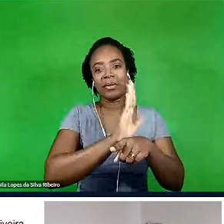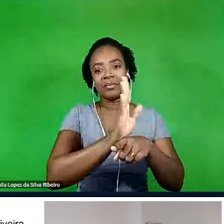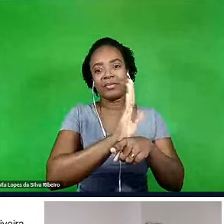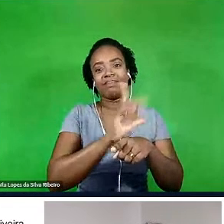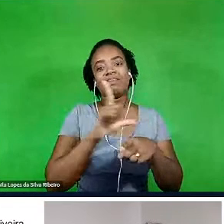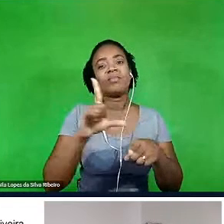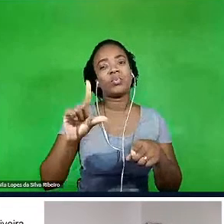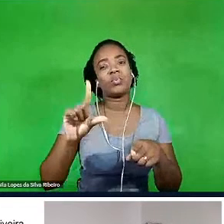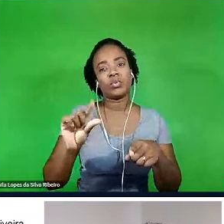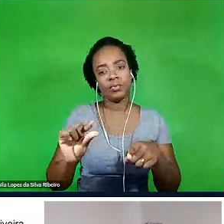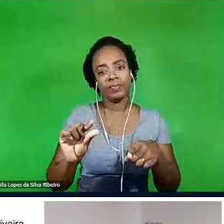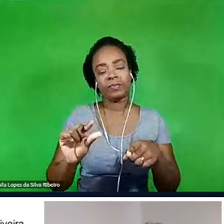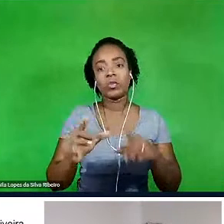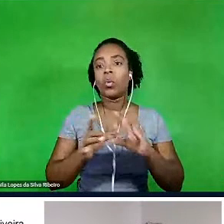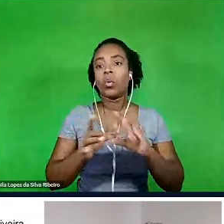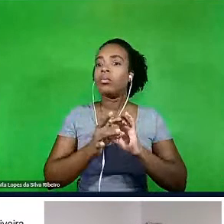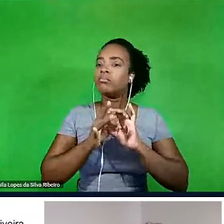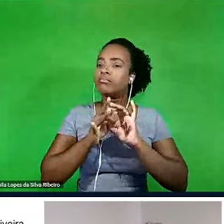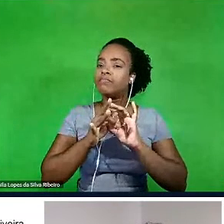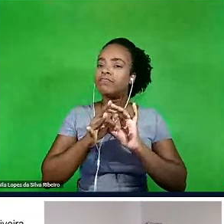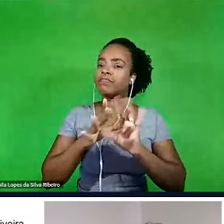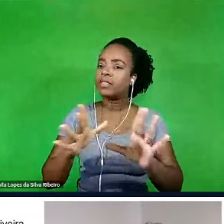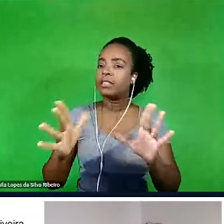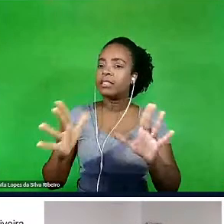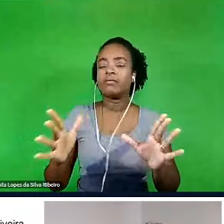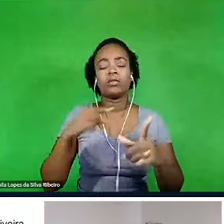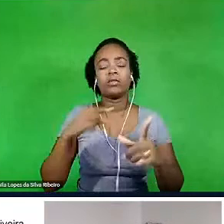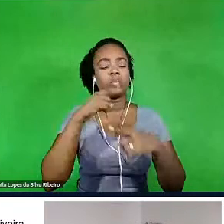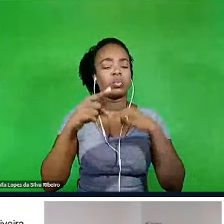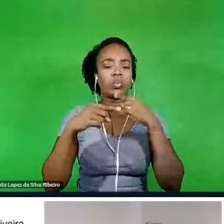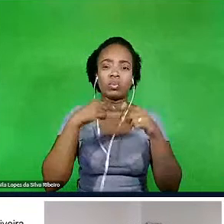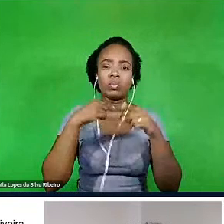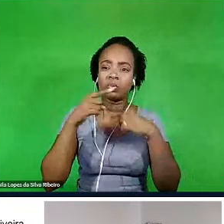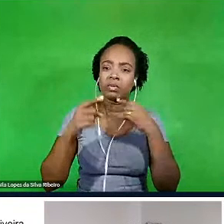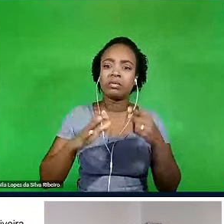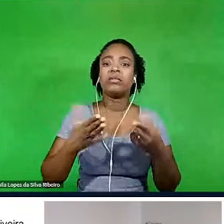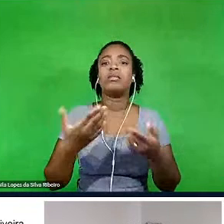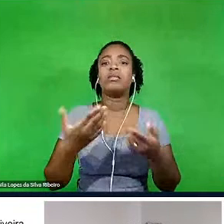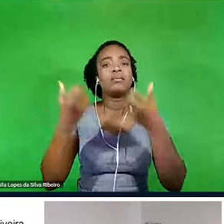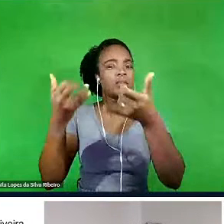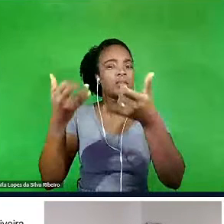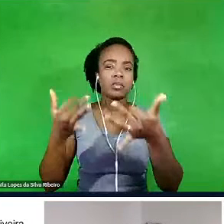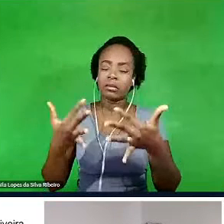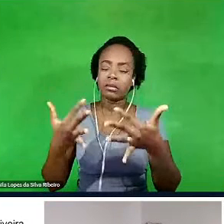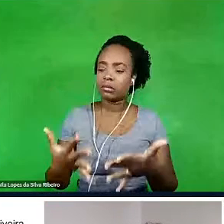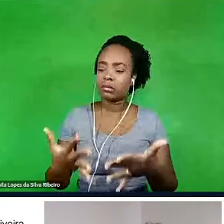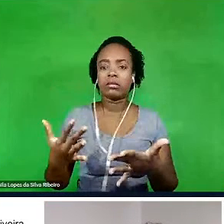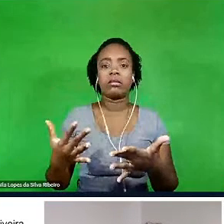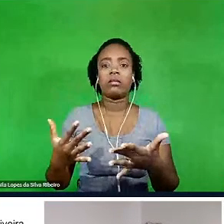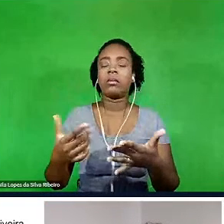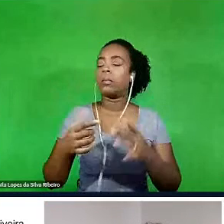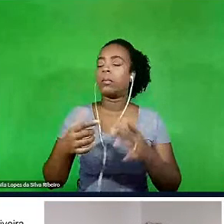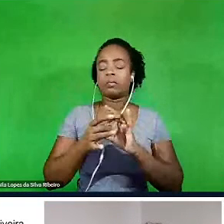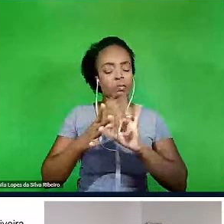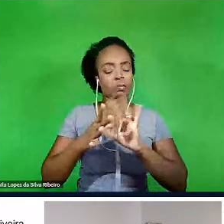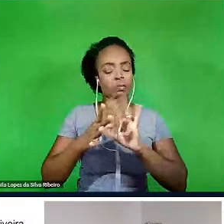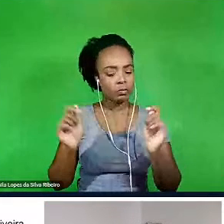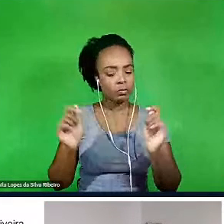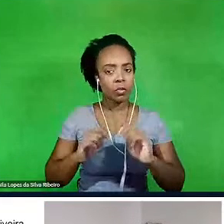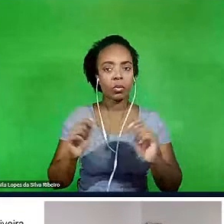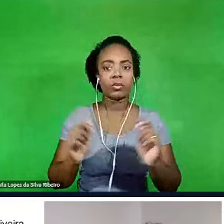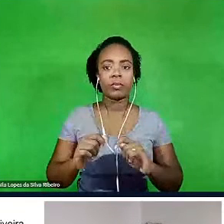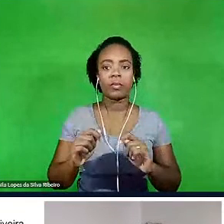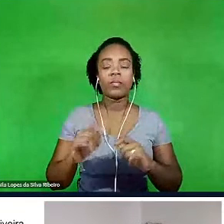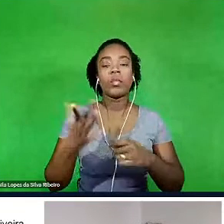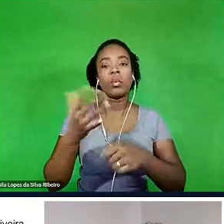também estou aberto aí a qualquer questão, dúvida, comentário, qualquer coisa que vocês... Eu tive que sair do YouTube para não dar som